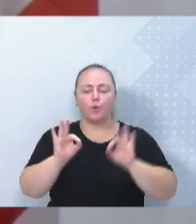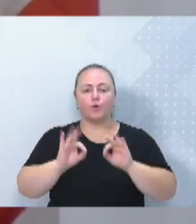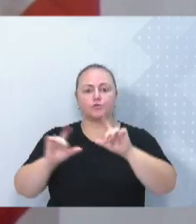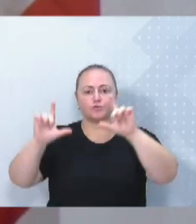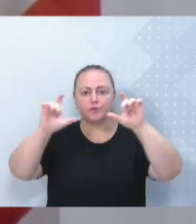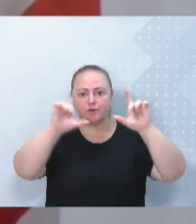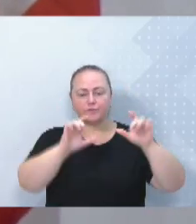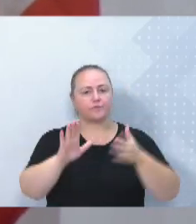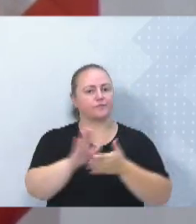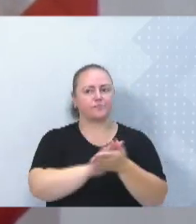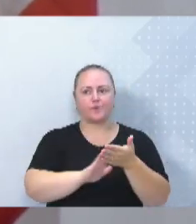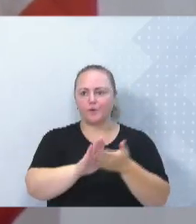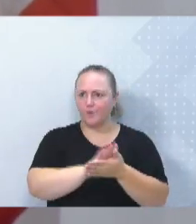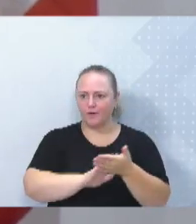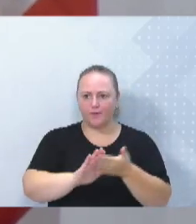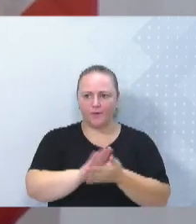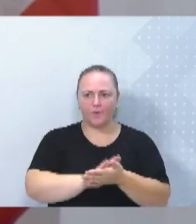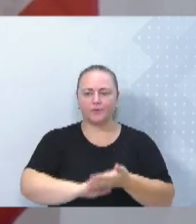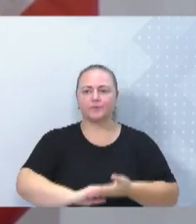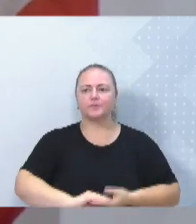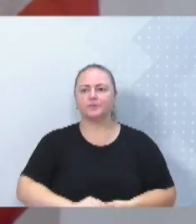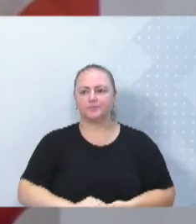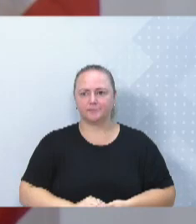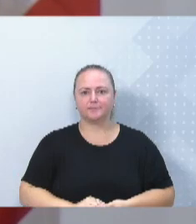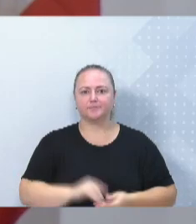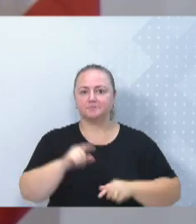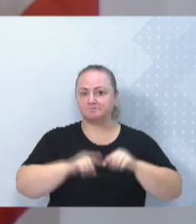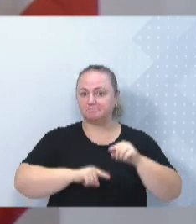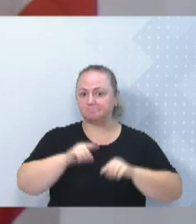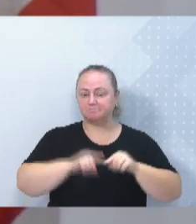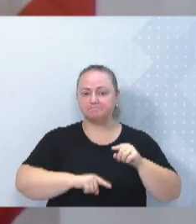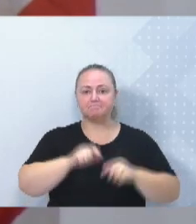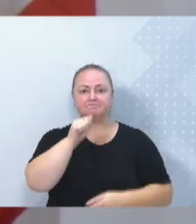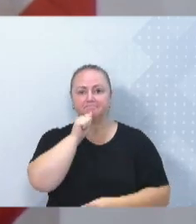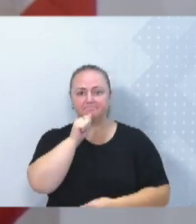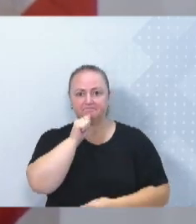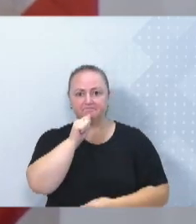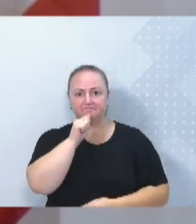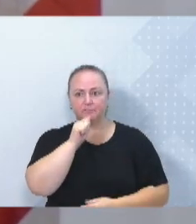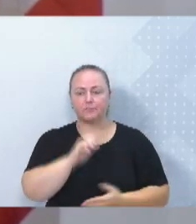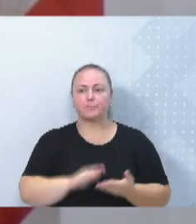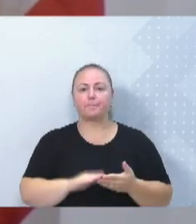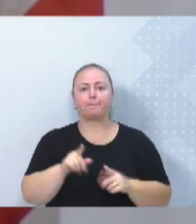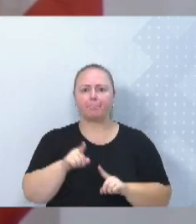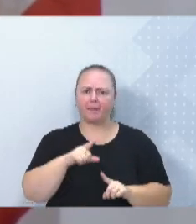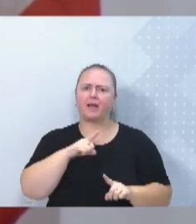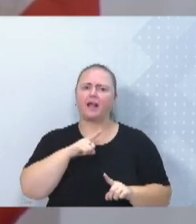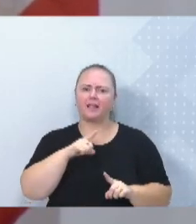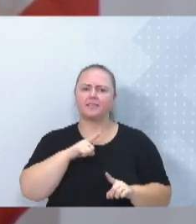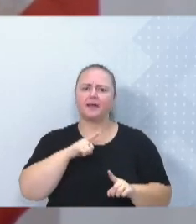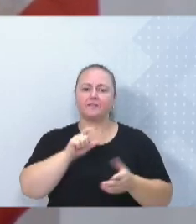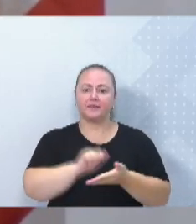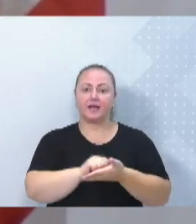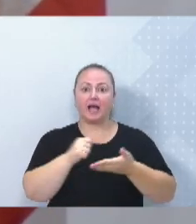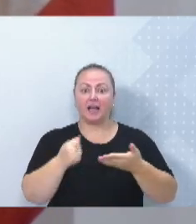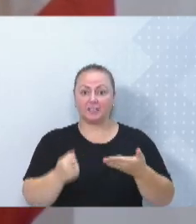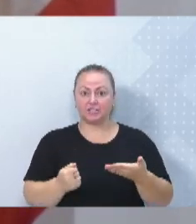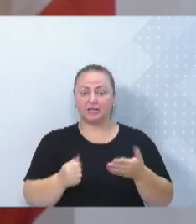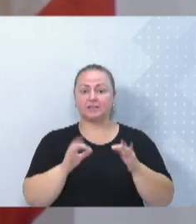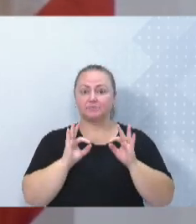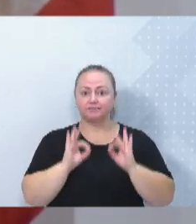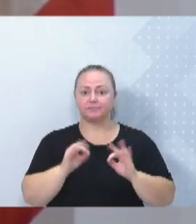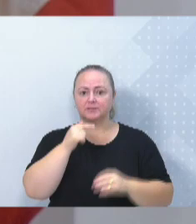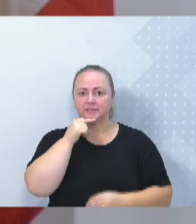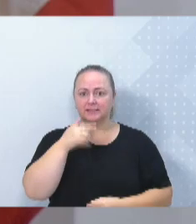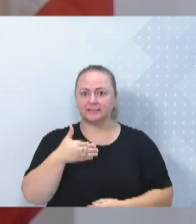preparei o material que gostaria de passar, mas tivemos uma agenda bem intensa já essa